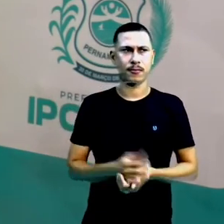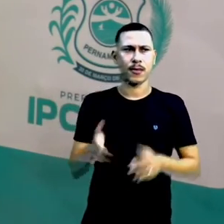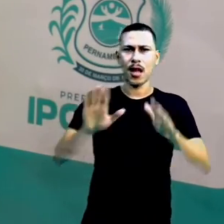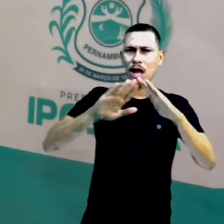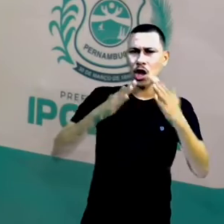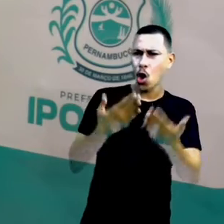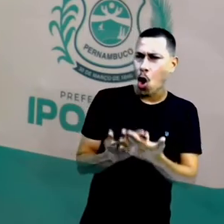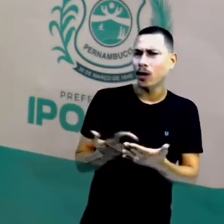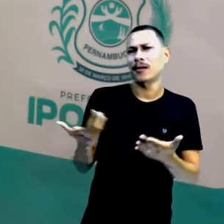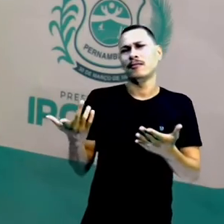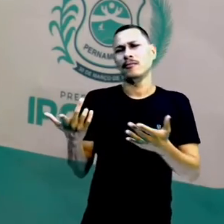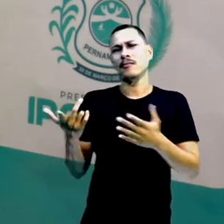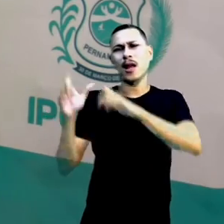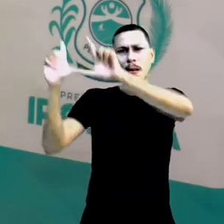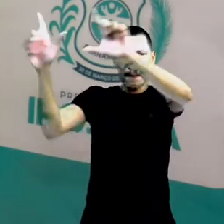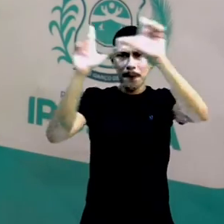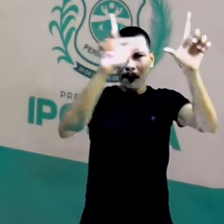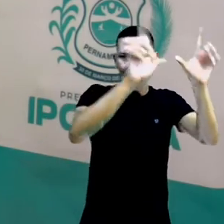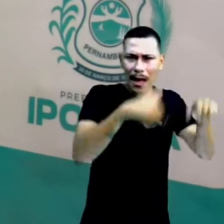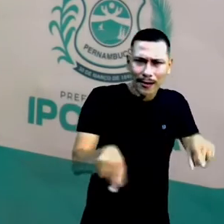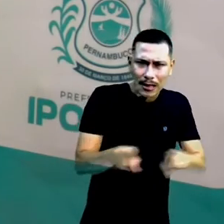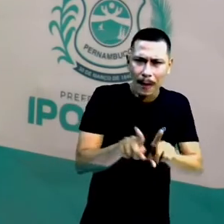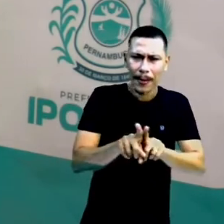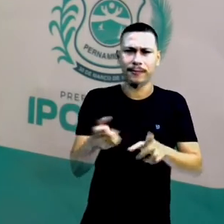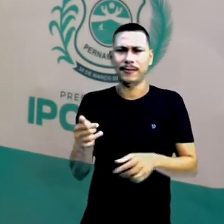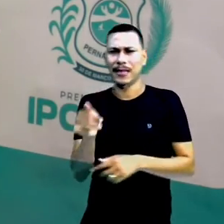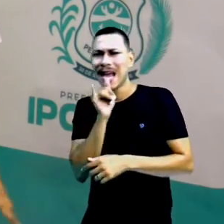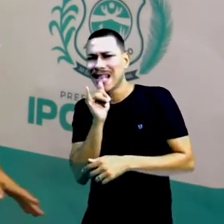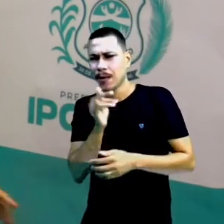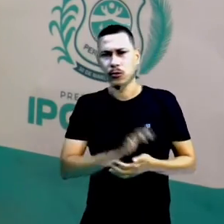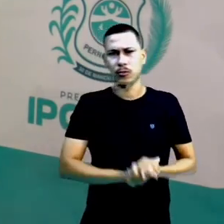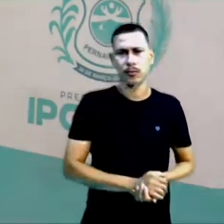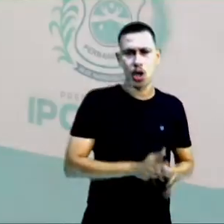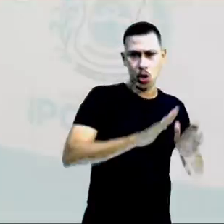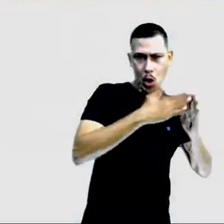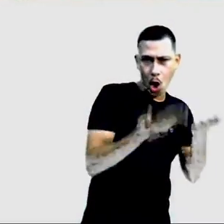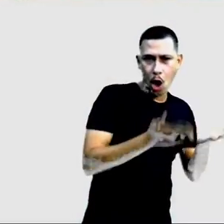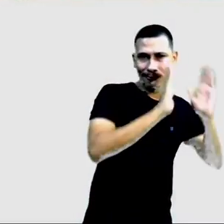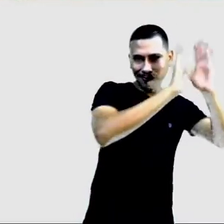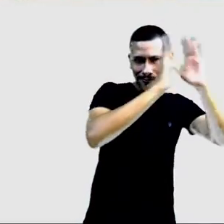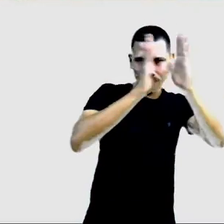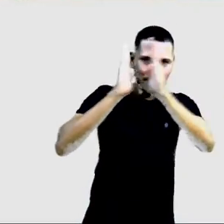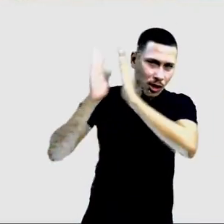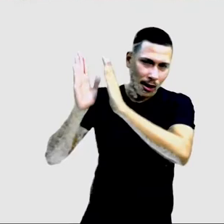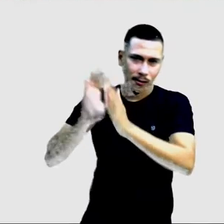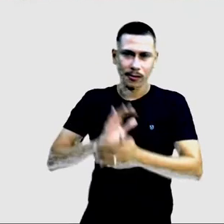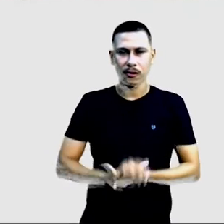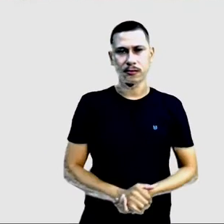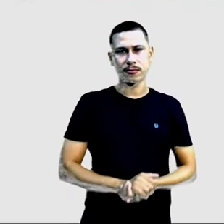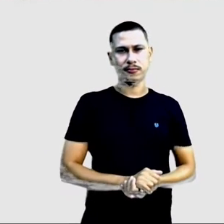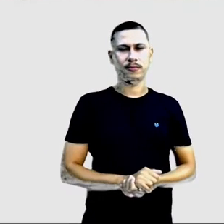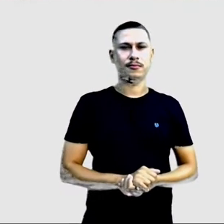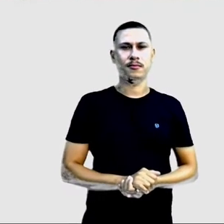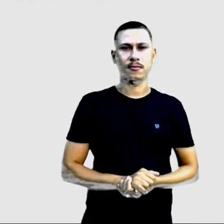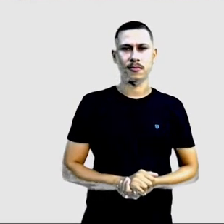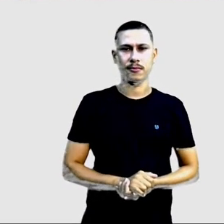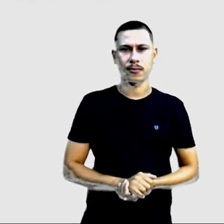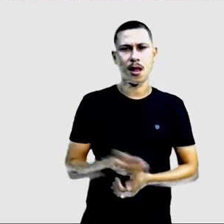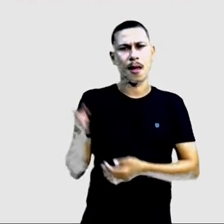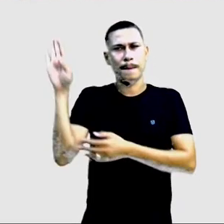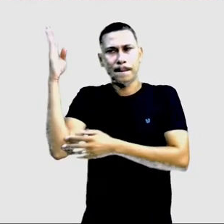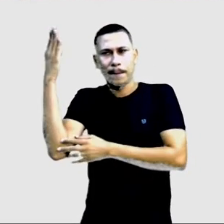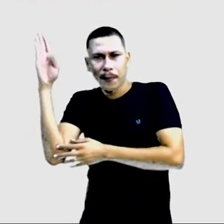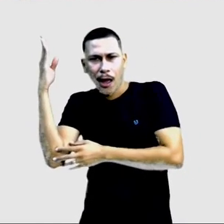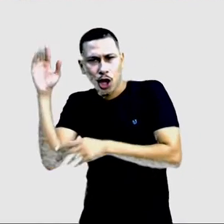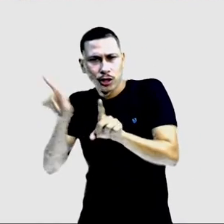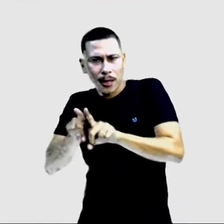também tem placas. Ó, biblioteca, tem lá, assim, um livrinho aberto. Temos aqui o sanitário,